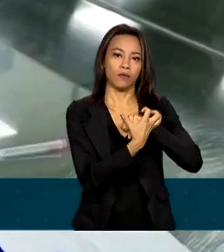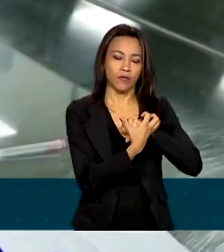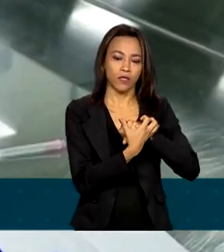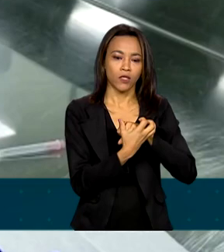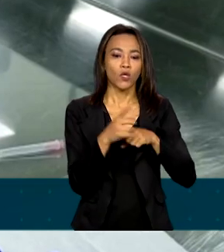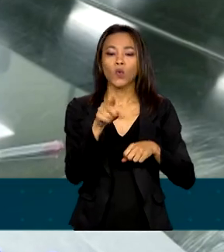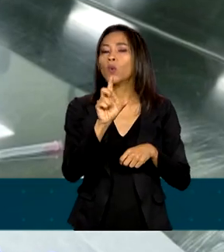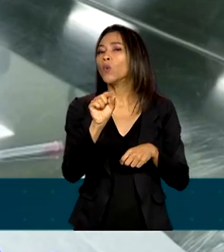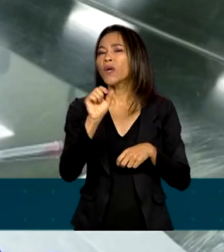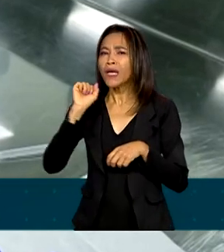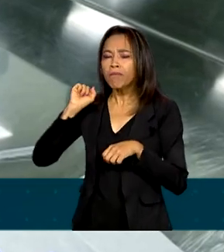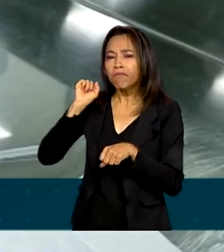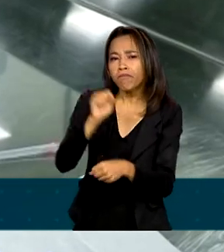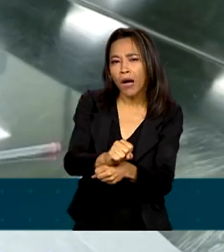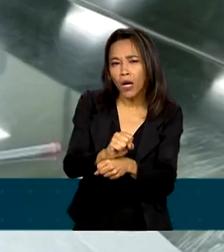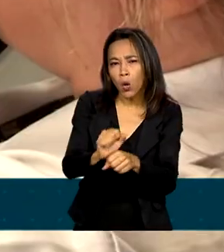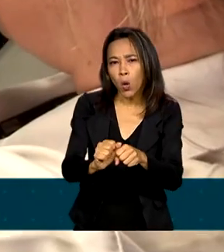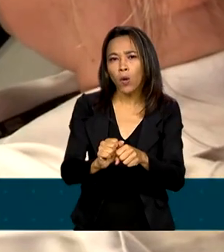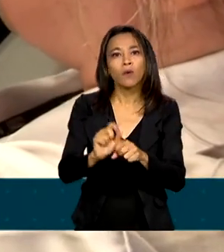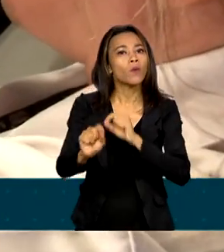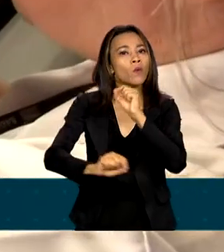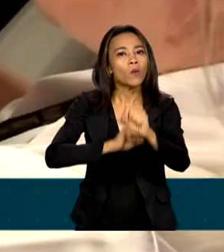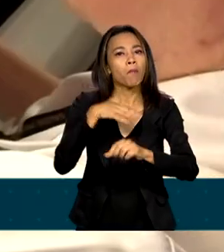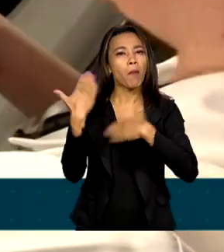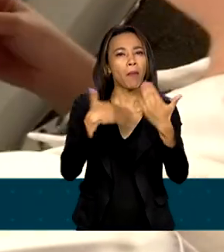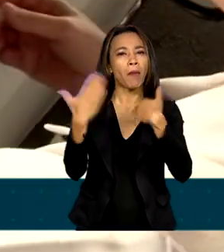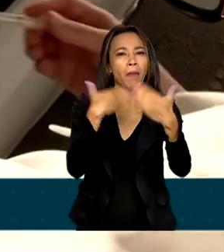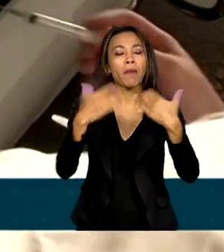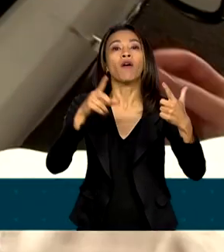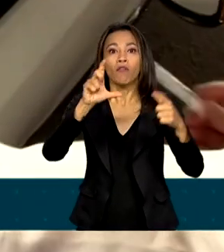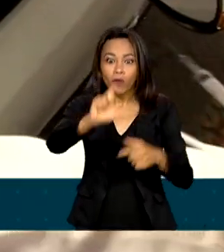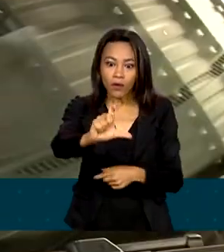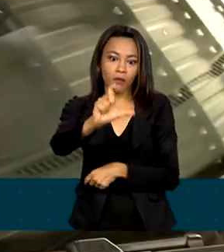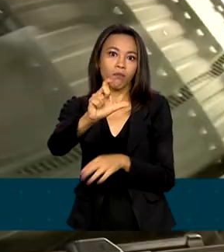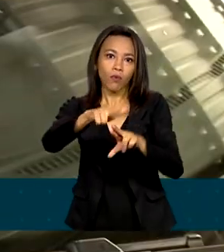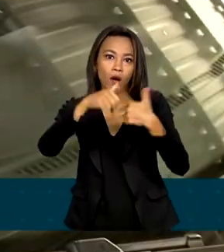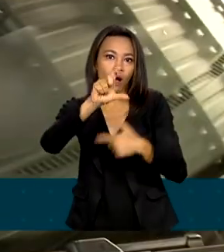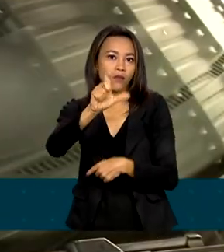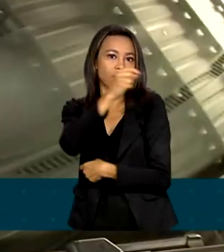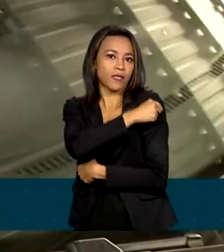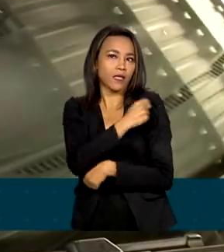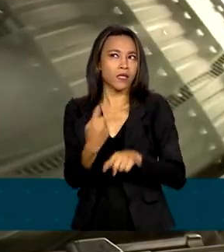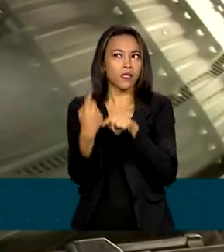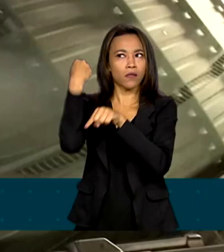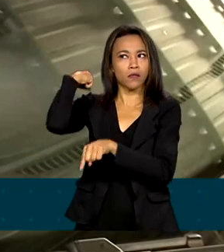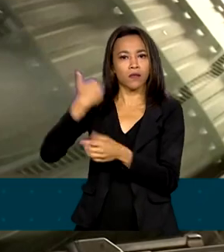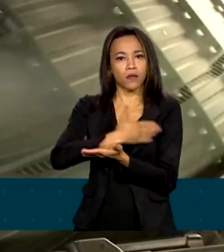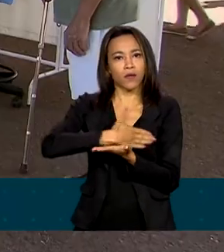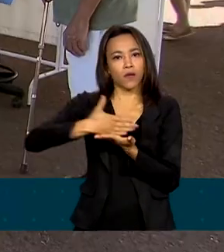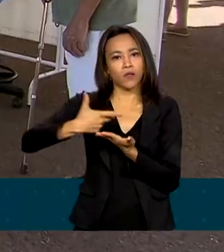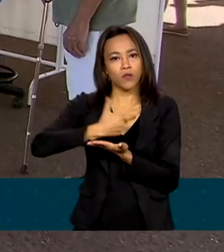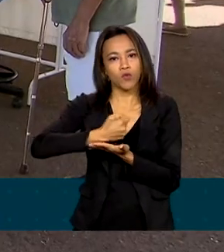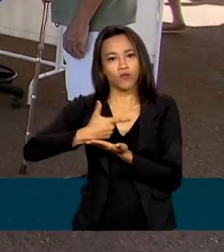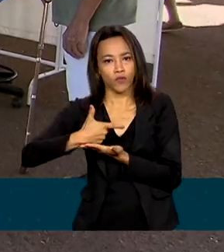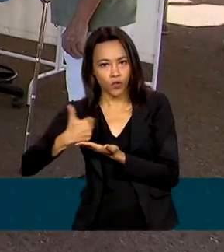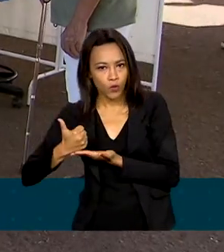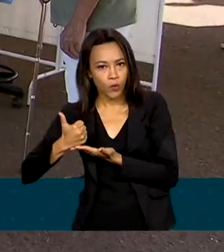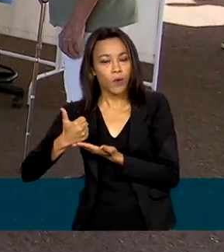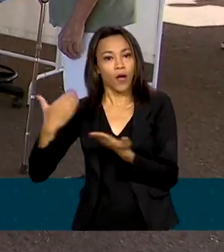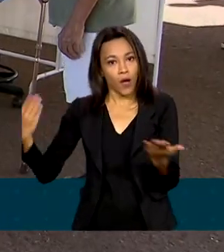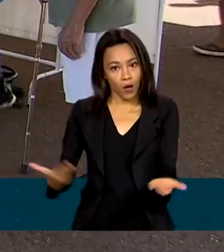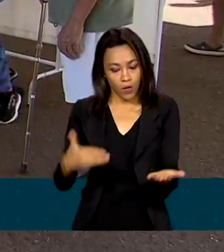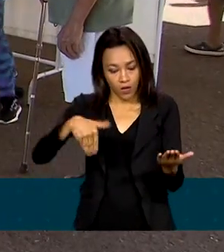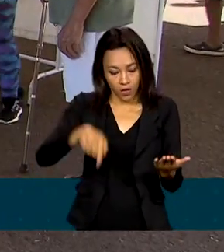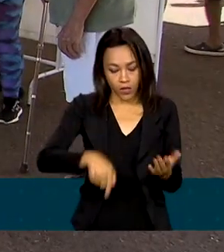freou a progressão deste número foi a vacinação em massa, que começou em 2021. Agora, desde o mês de